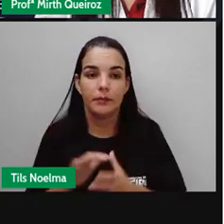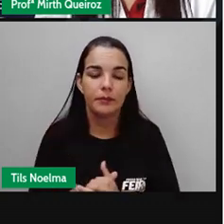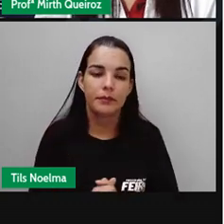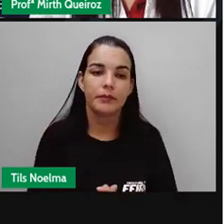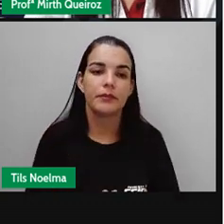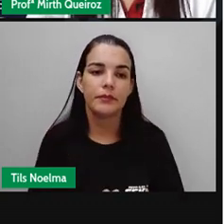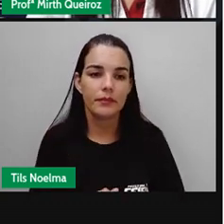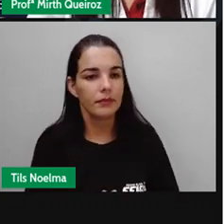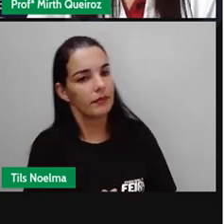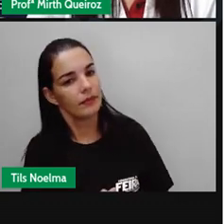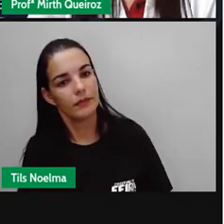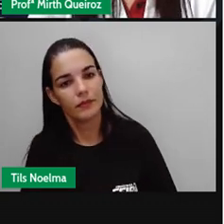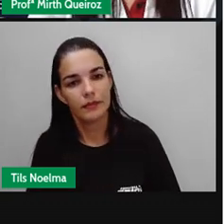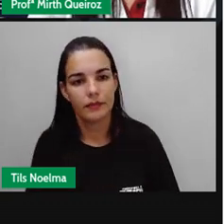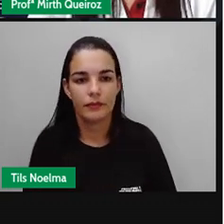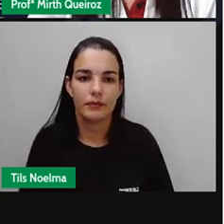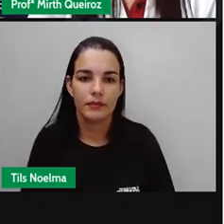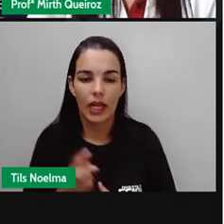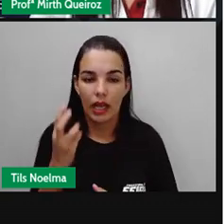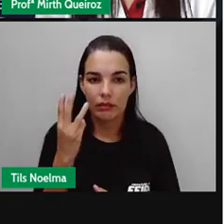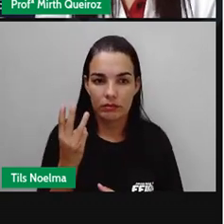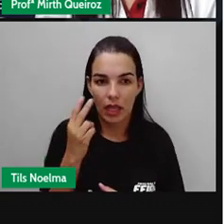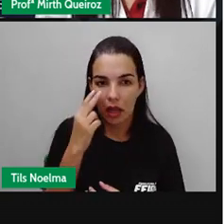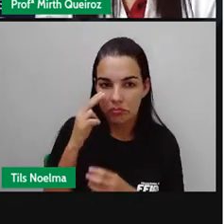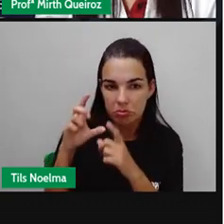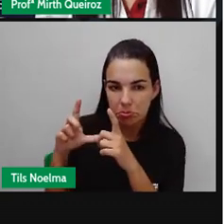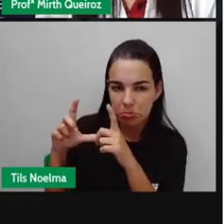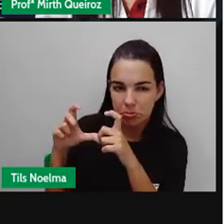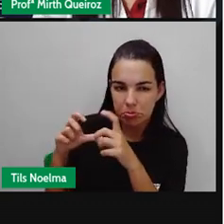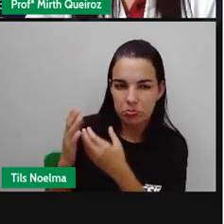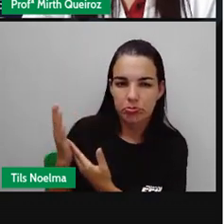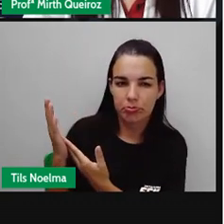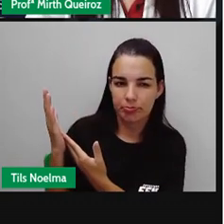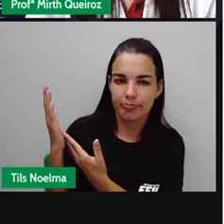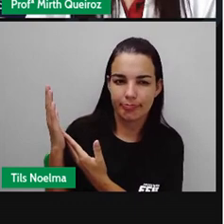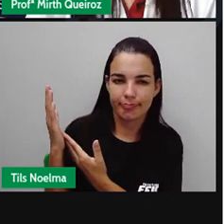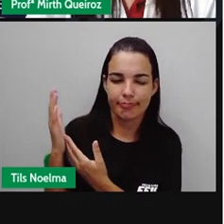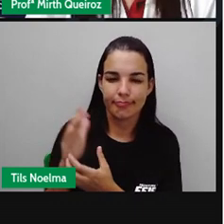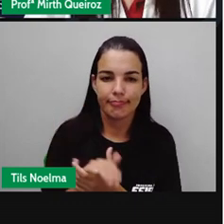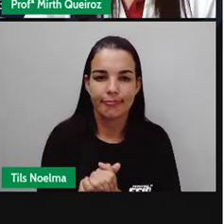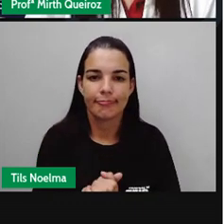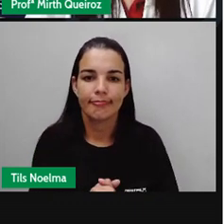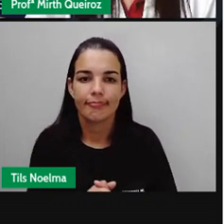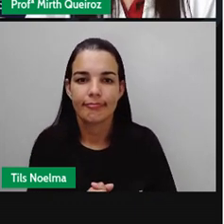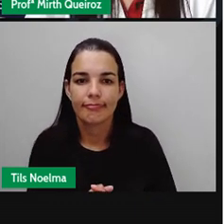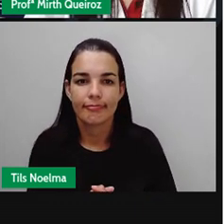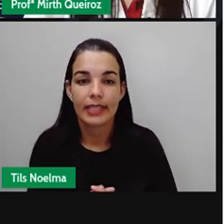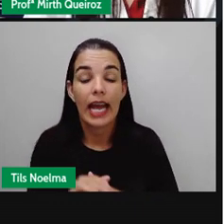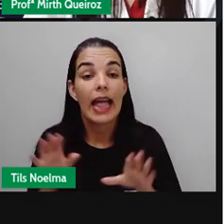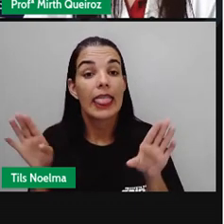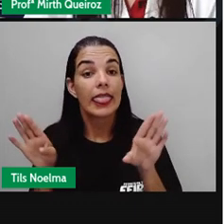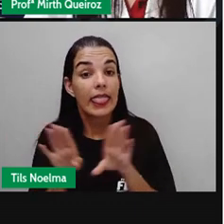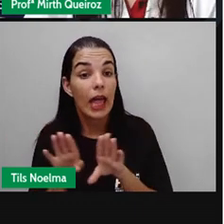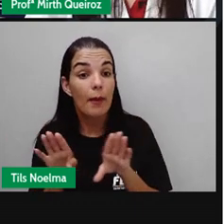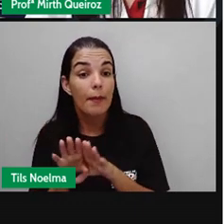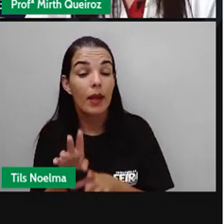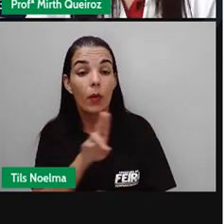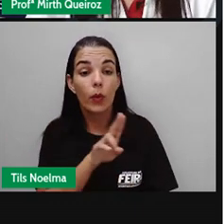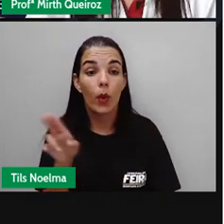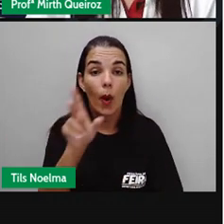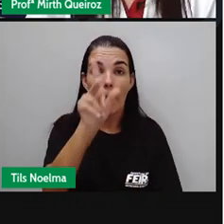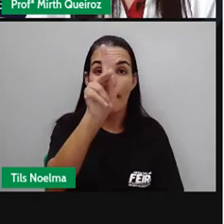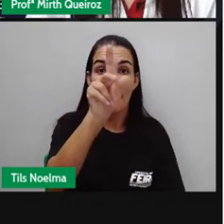certo? Nós temos aqui três imagens que apresentam esse tipo de doença. O que são